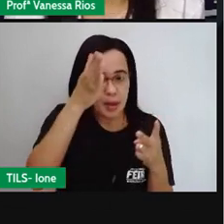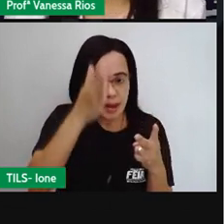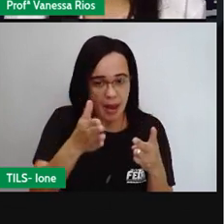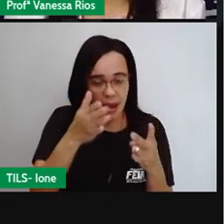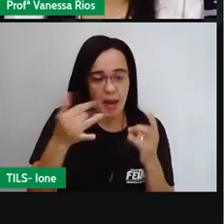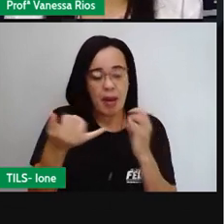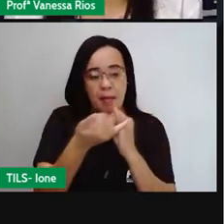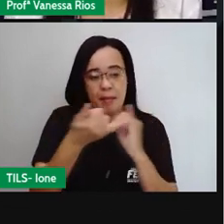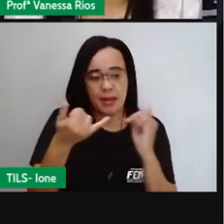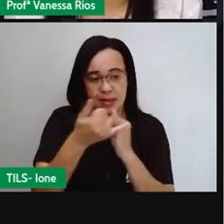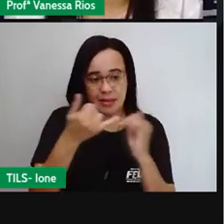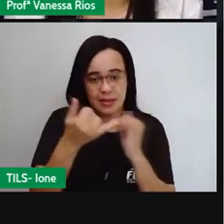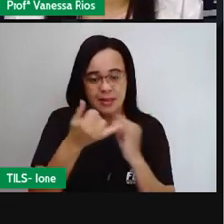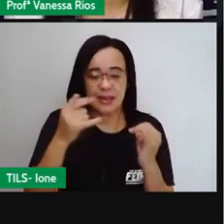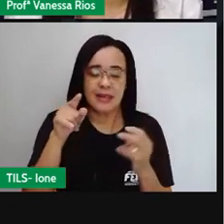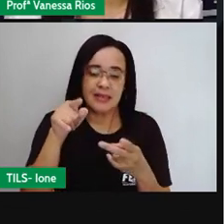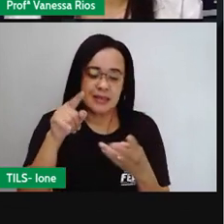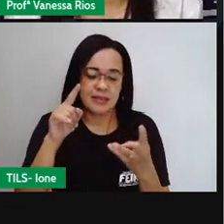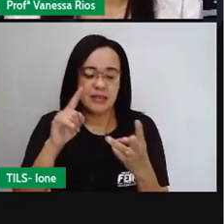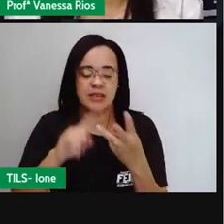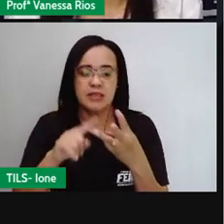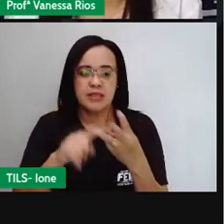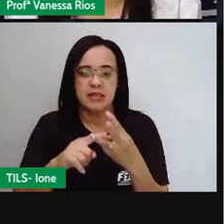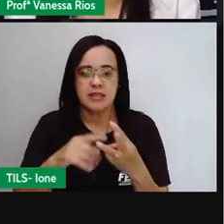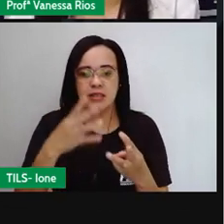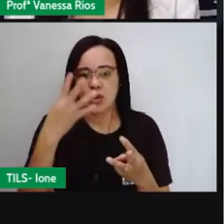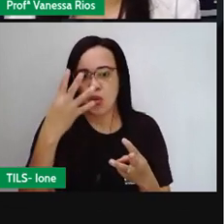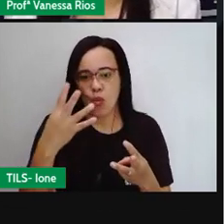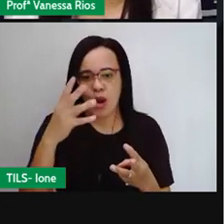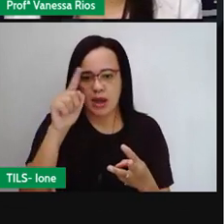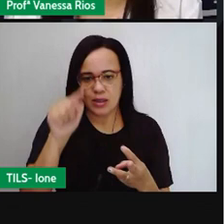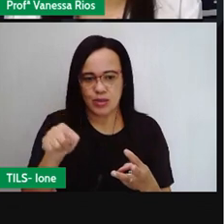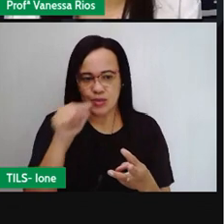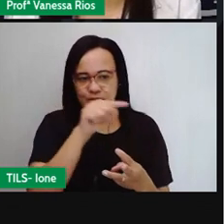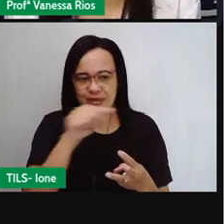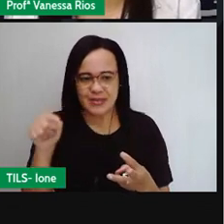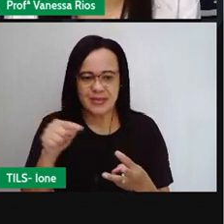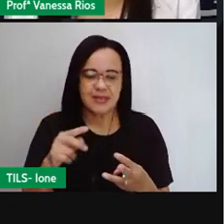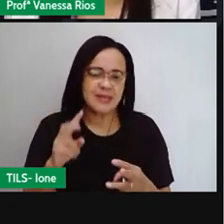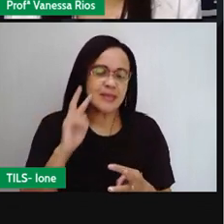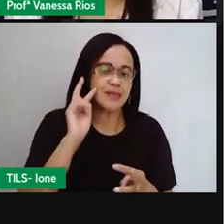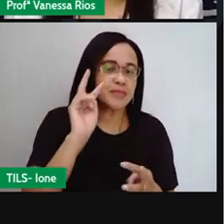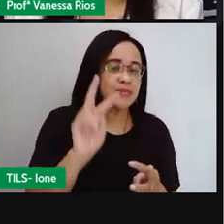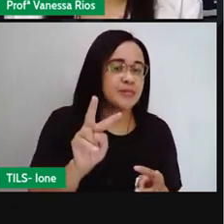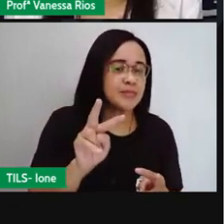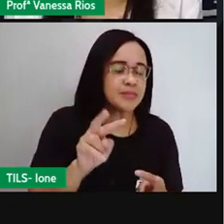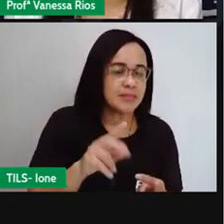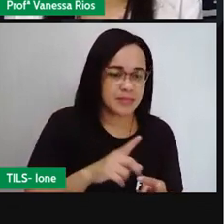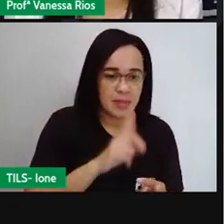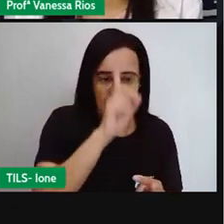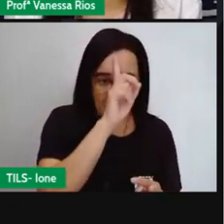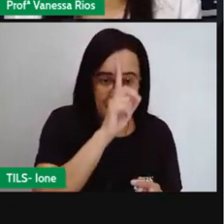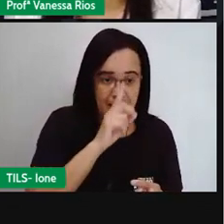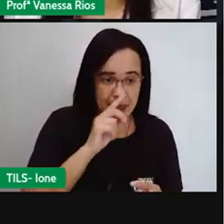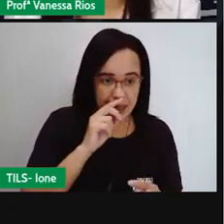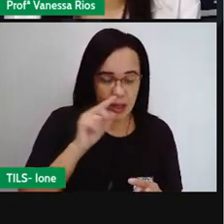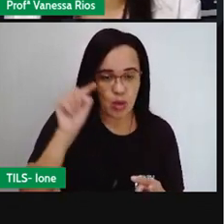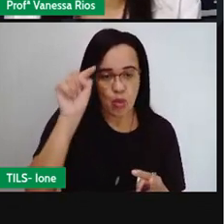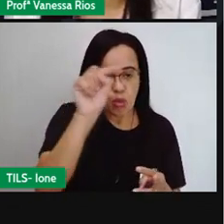quatro partes. O primeiro círculo aí corresponde a uma volta completa.